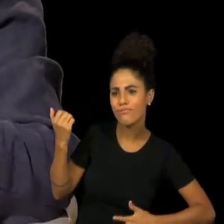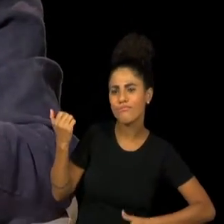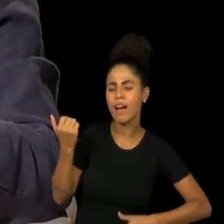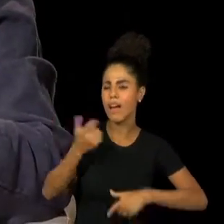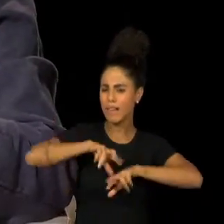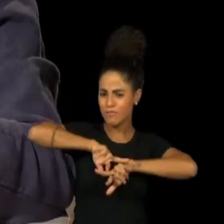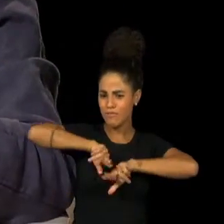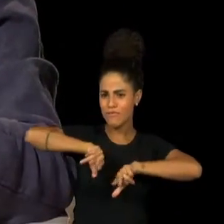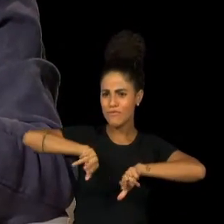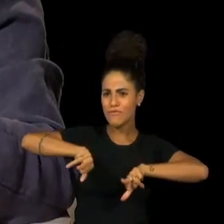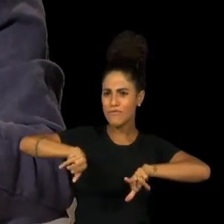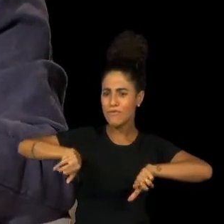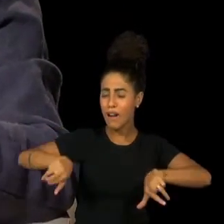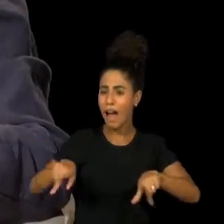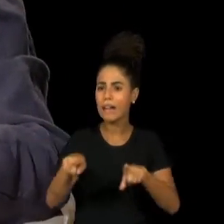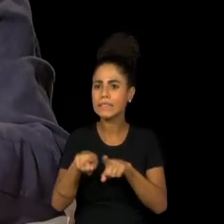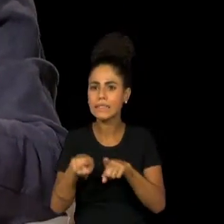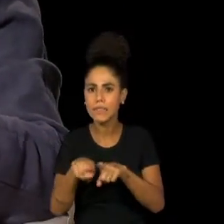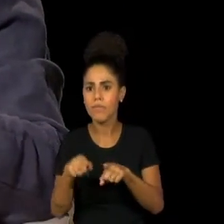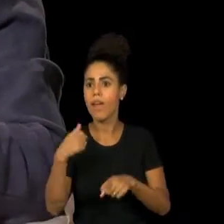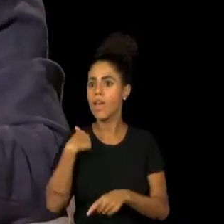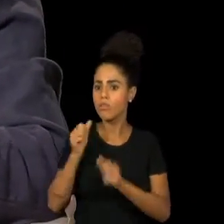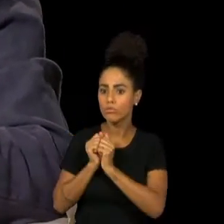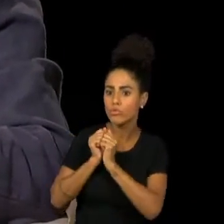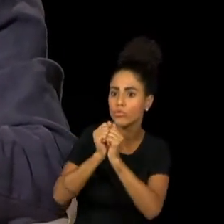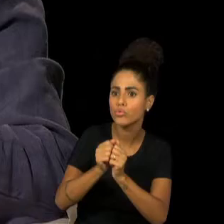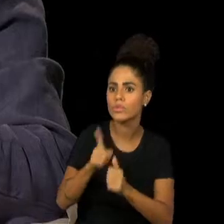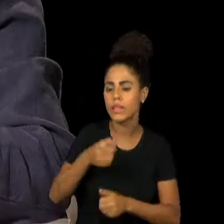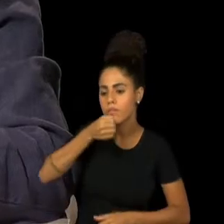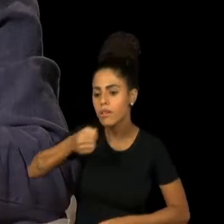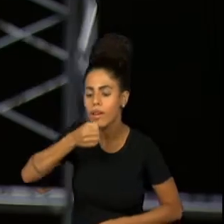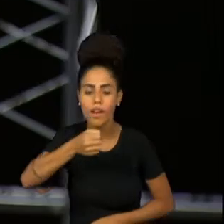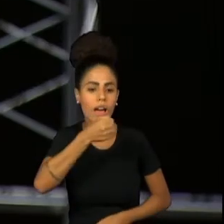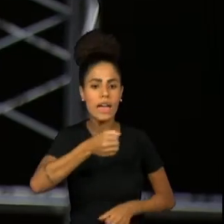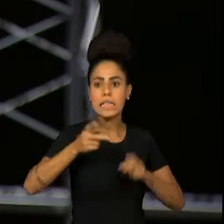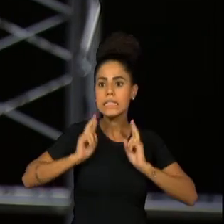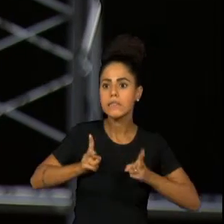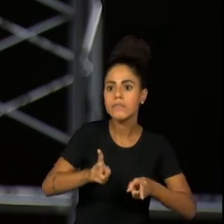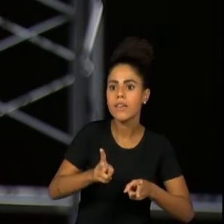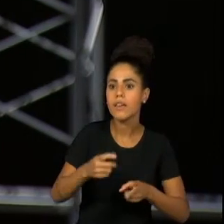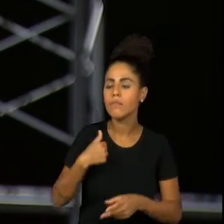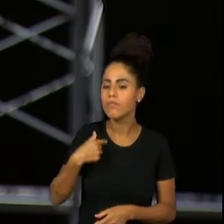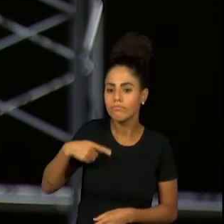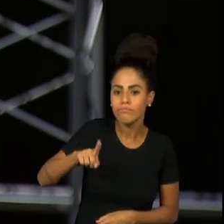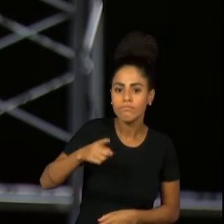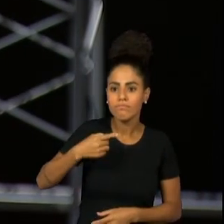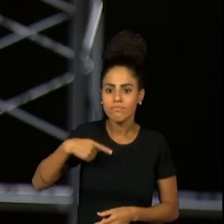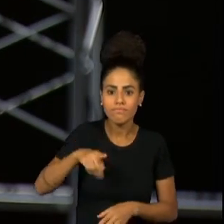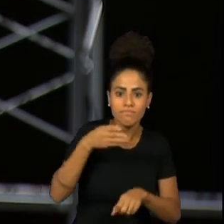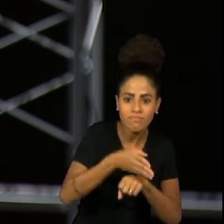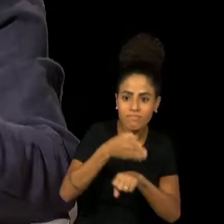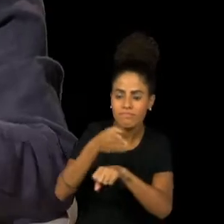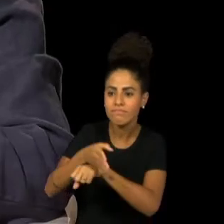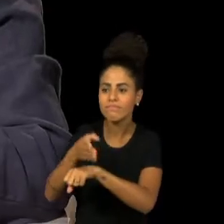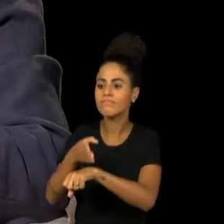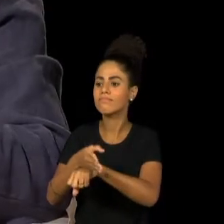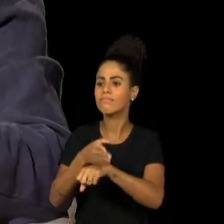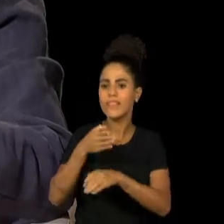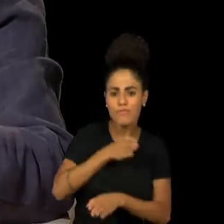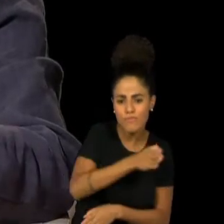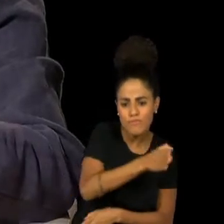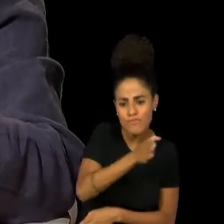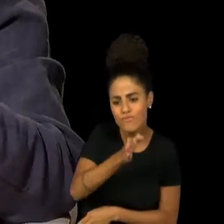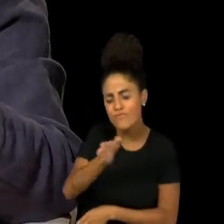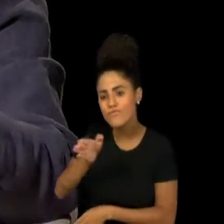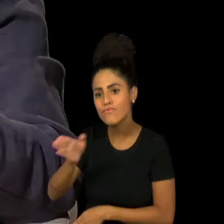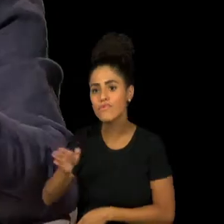A imprensa coletiva internacional, era eu que estava indo falar. Foi uma grande lição. E depois, quando eu cheguei da Europa, o